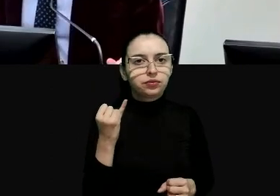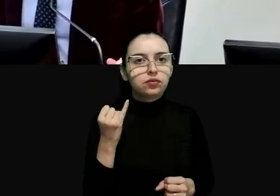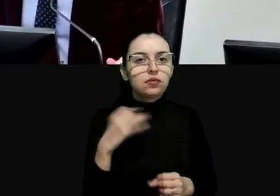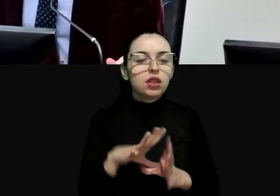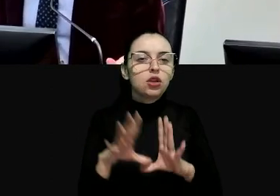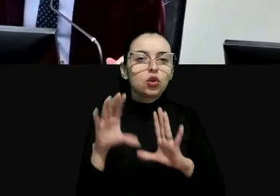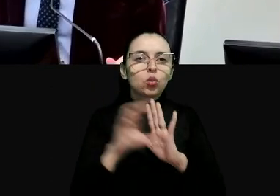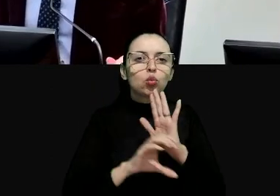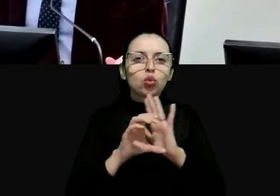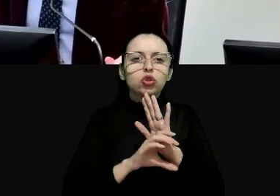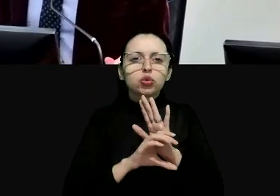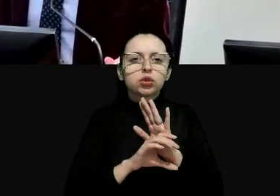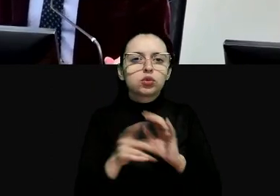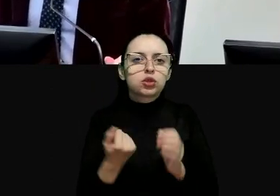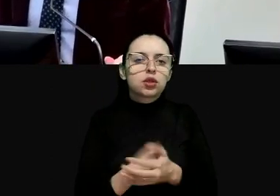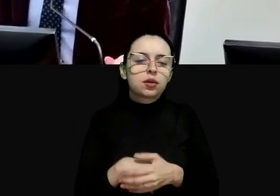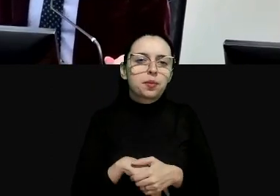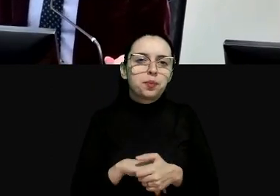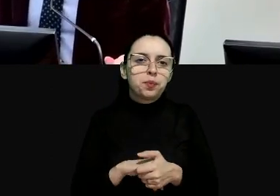constitucional